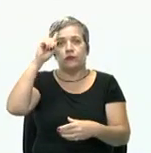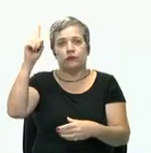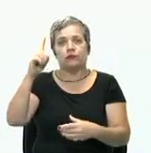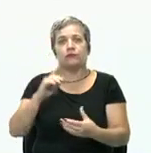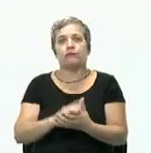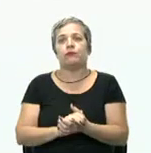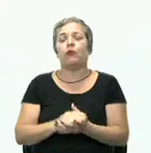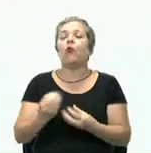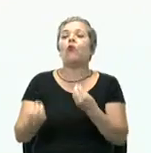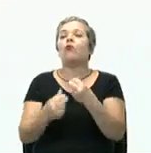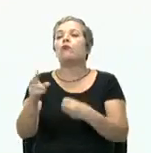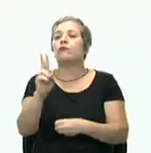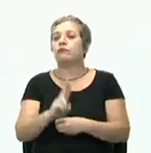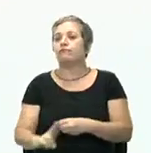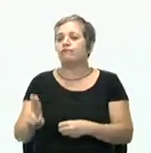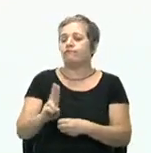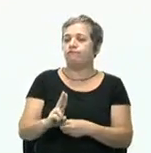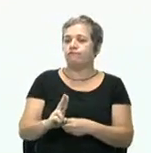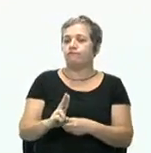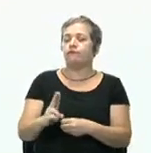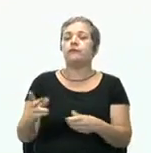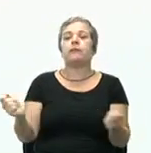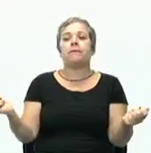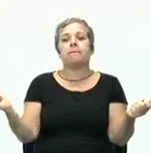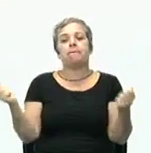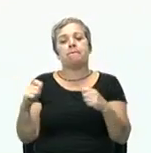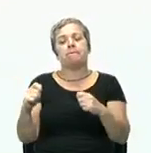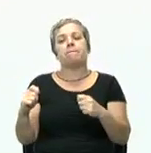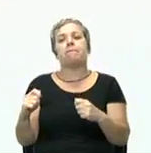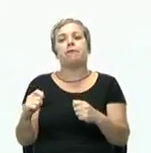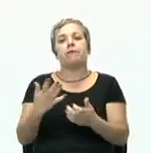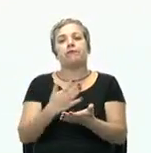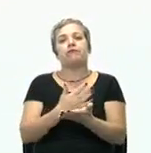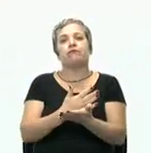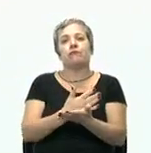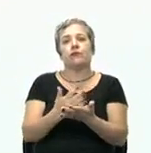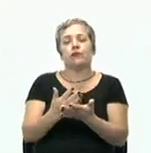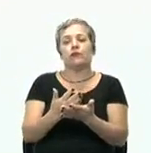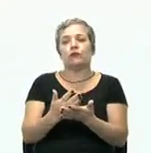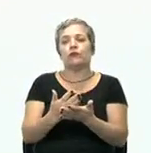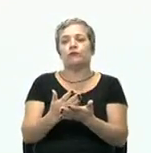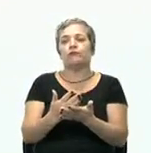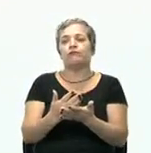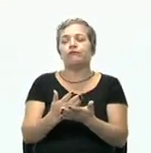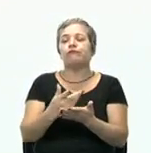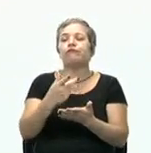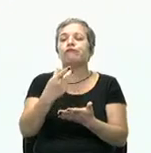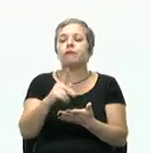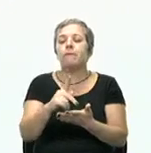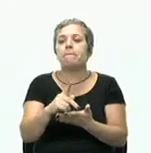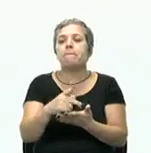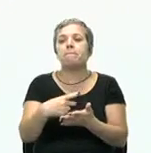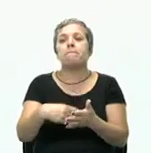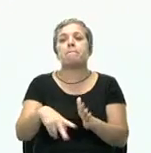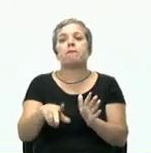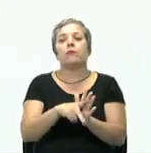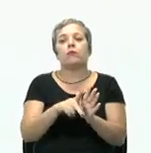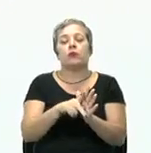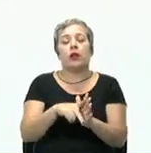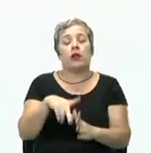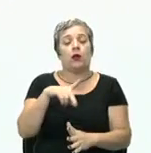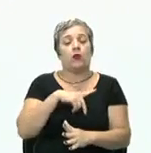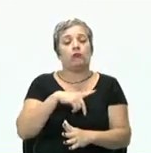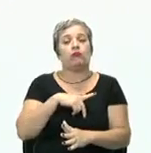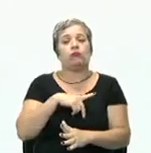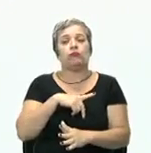Como aplicar suas habilidades gerenciais iniciando um negócio próprio? Para aumentar as chances de sucesso é